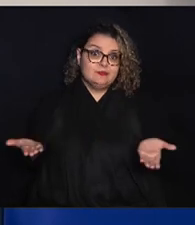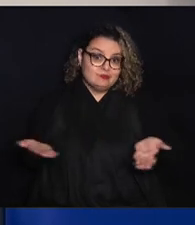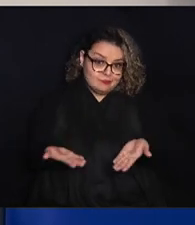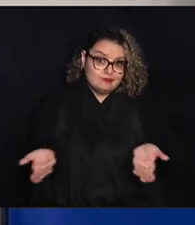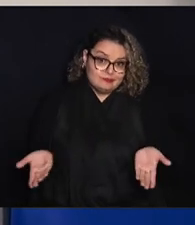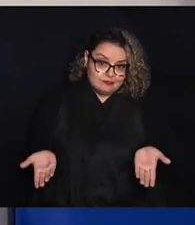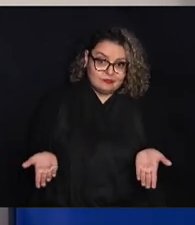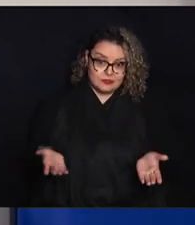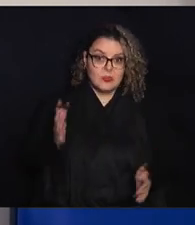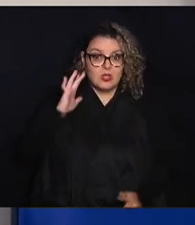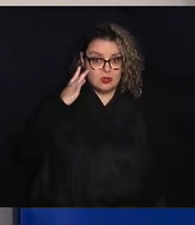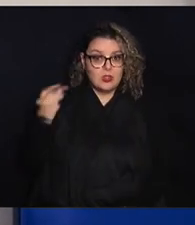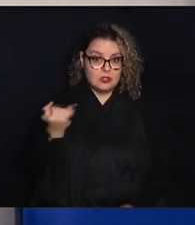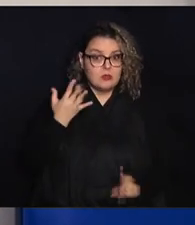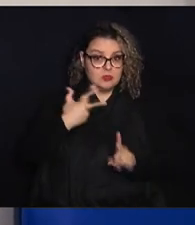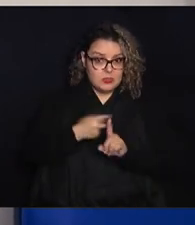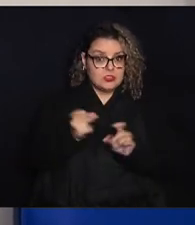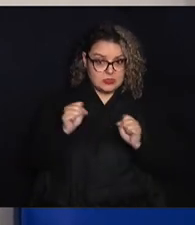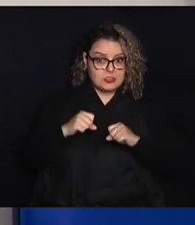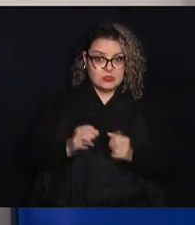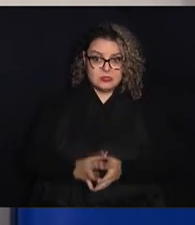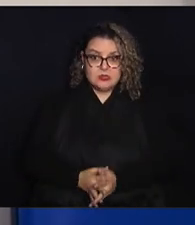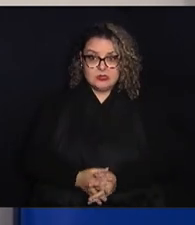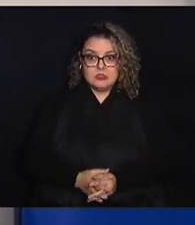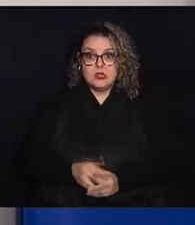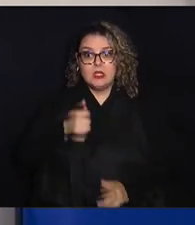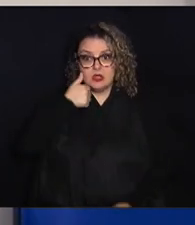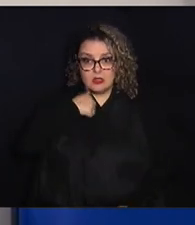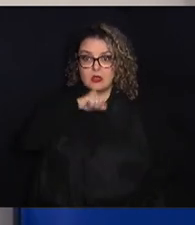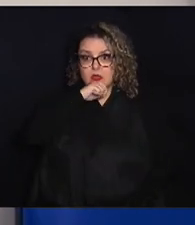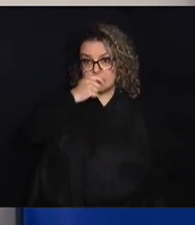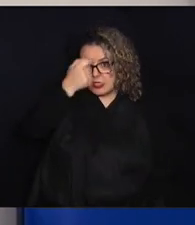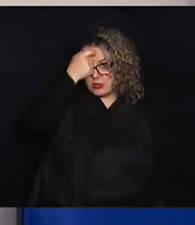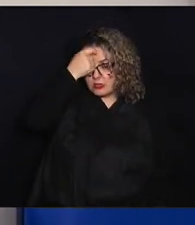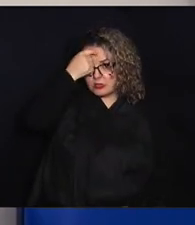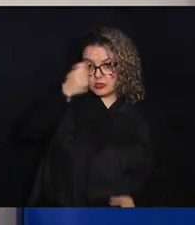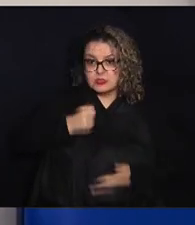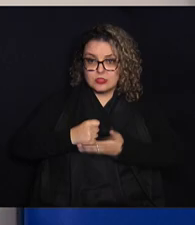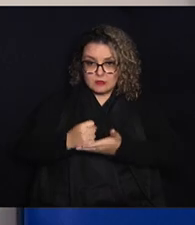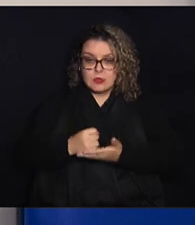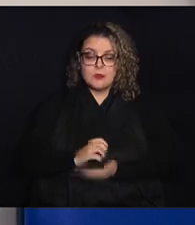então eu acho muito importante, sim, que as mães tenham essa consciência de trazer.